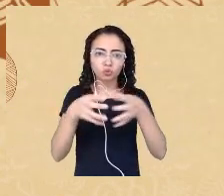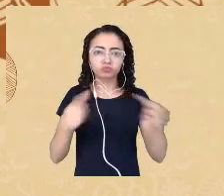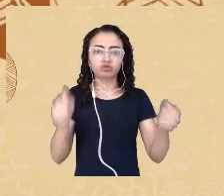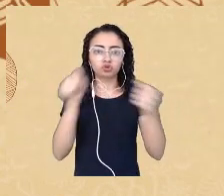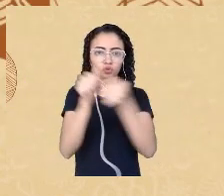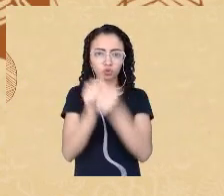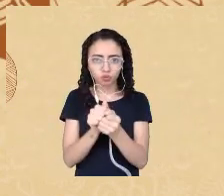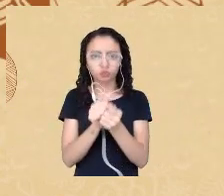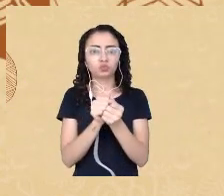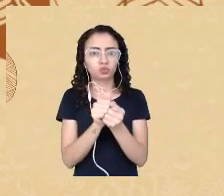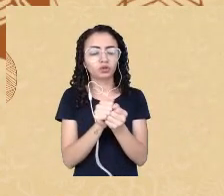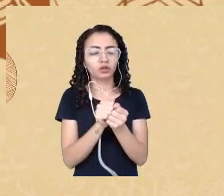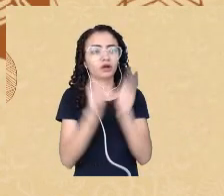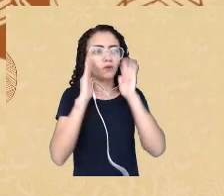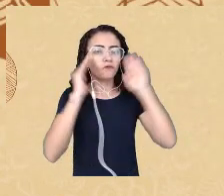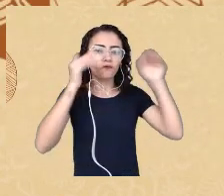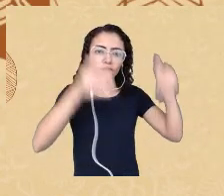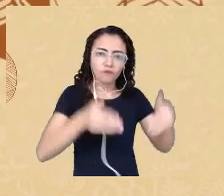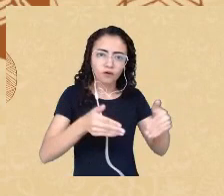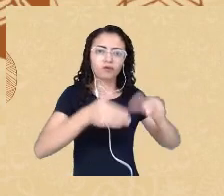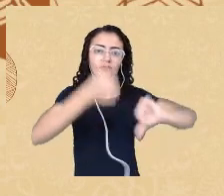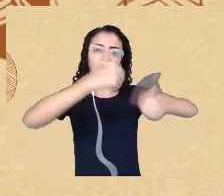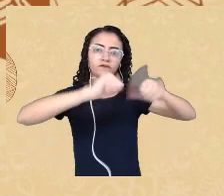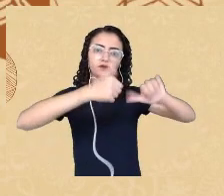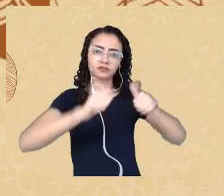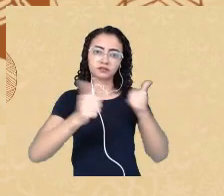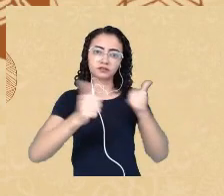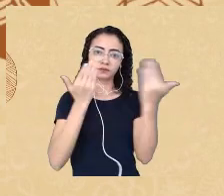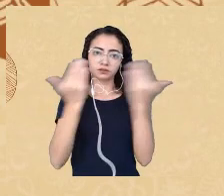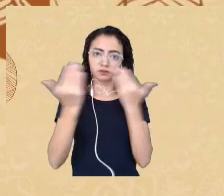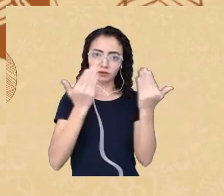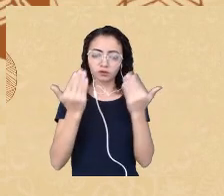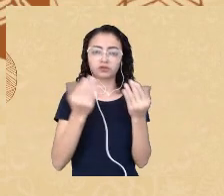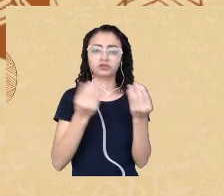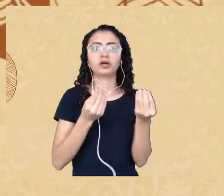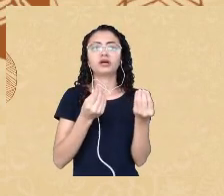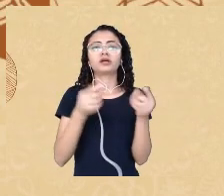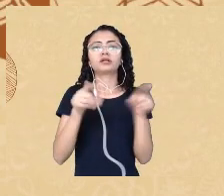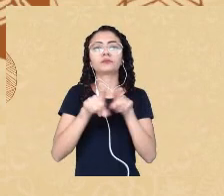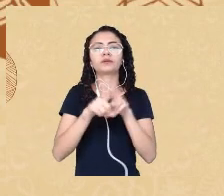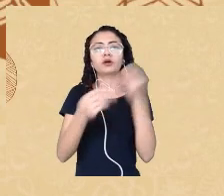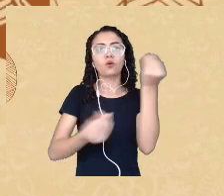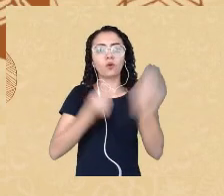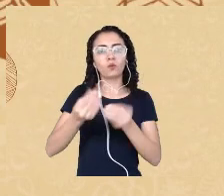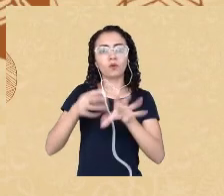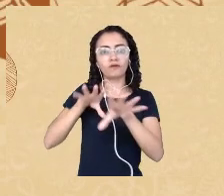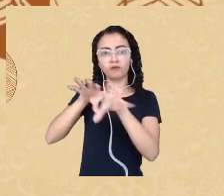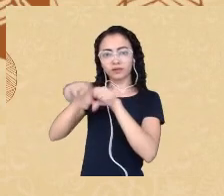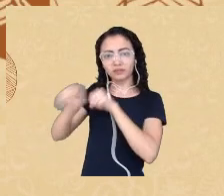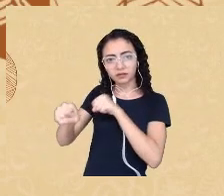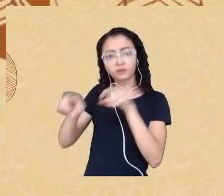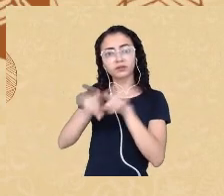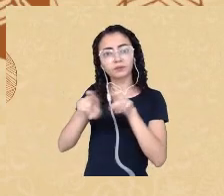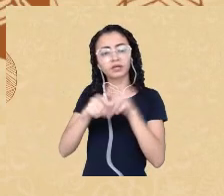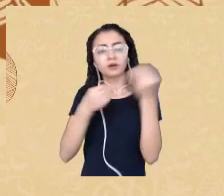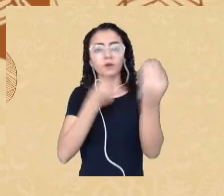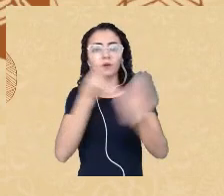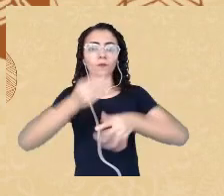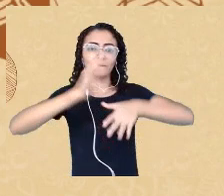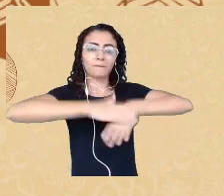avaliação psicológica, desde o seu ensino e diz respeito à formação como a própria atuação. Pois bem,